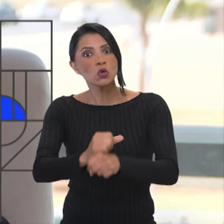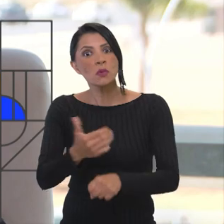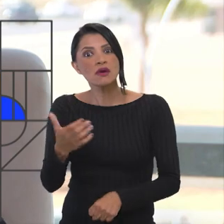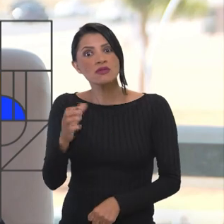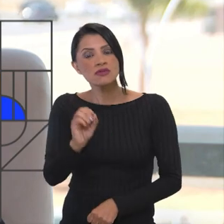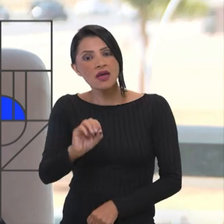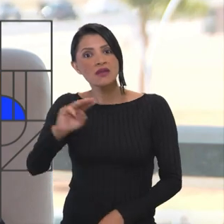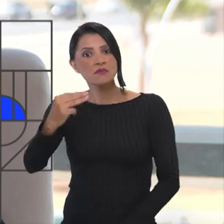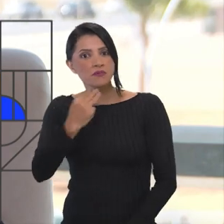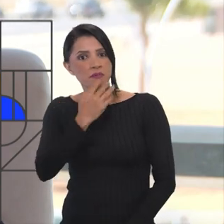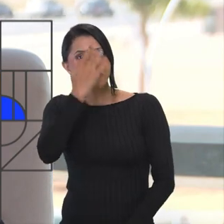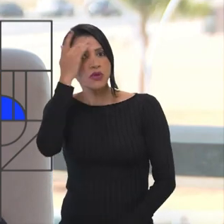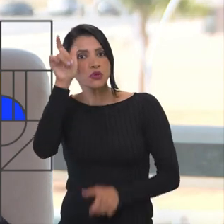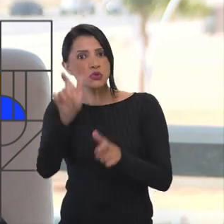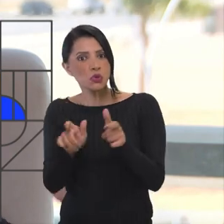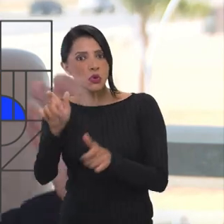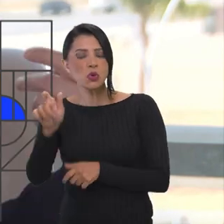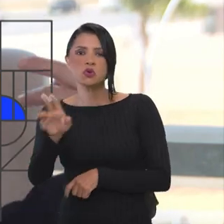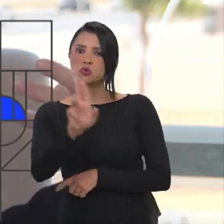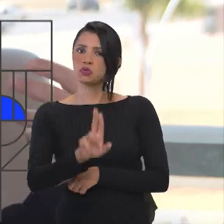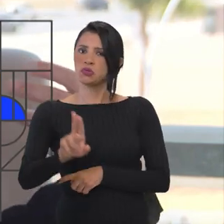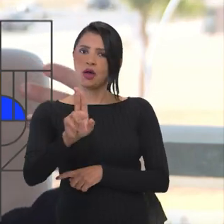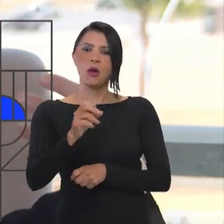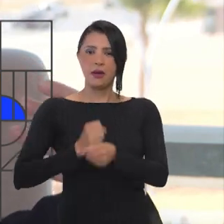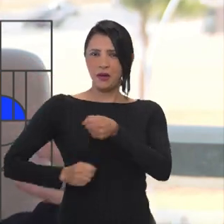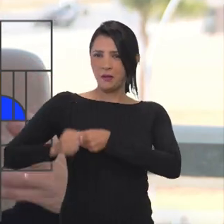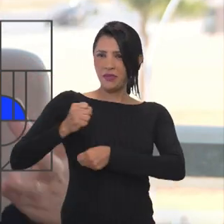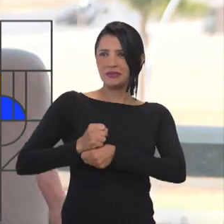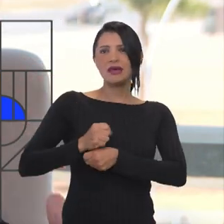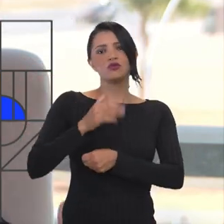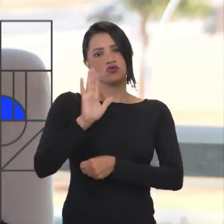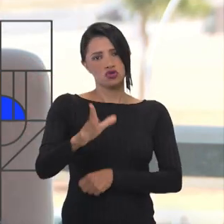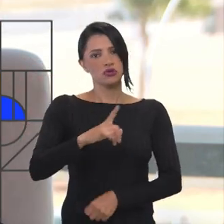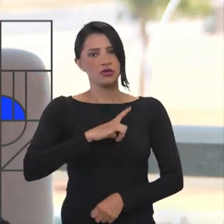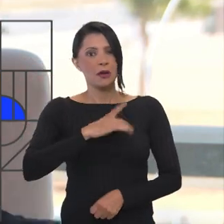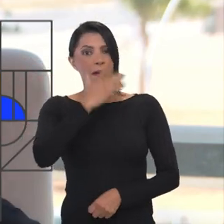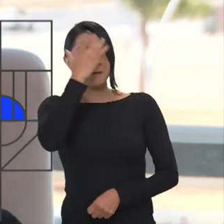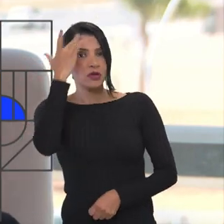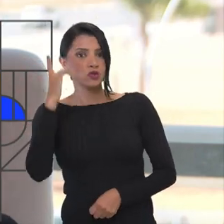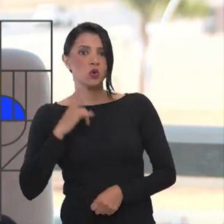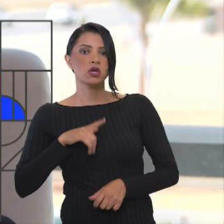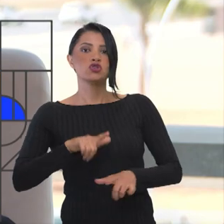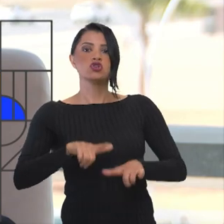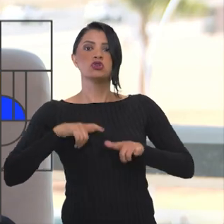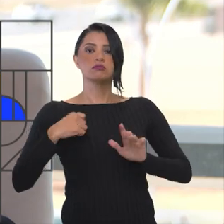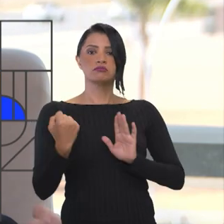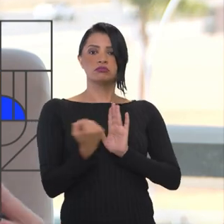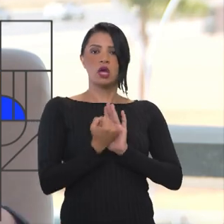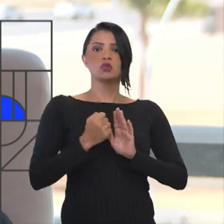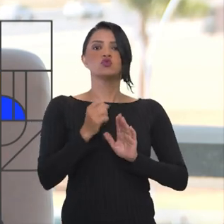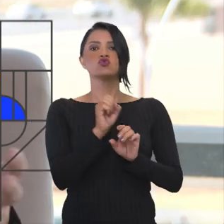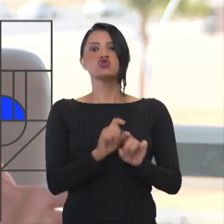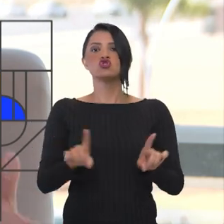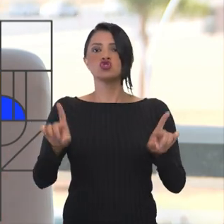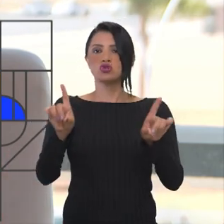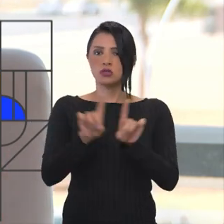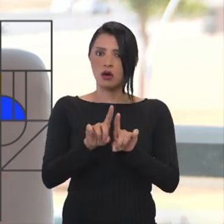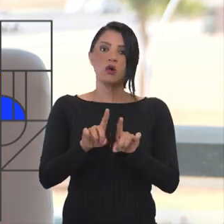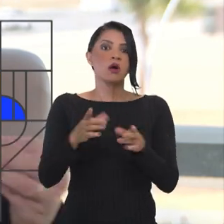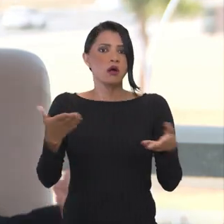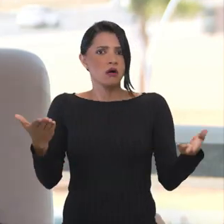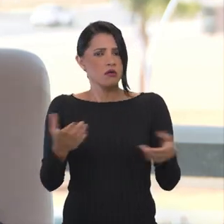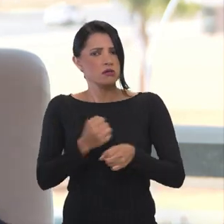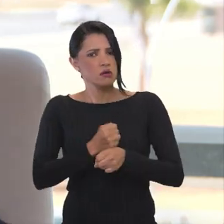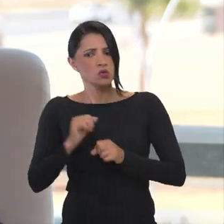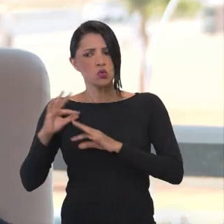10 milhões de pessoas que utilizaram, porque até o ano passado, vocês já existiam, mas era para quem tinha o certificado digital. E esse ano foi